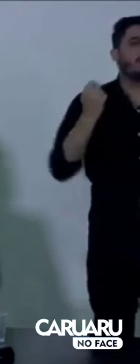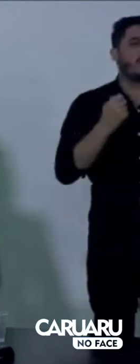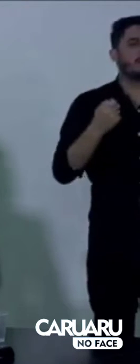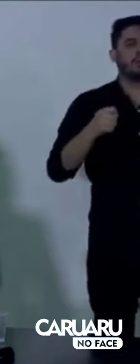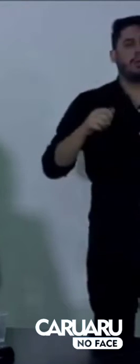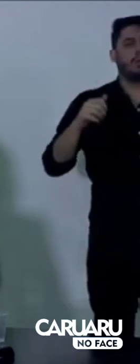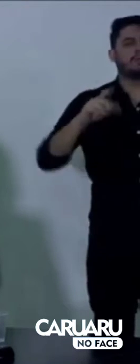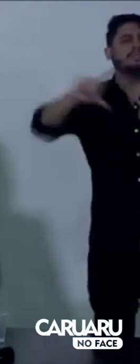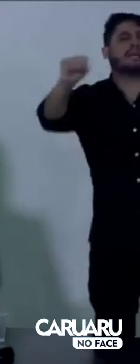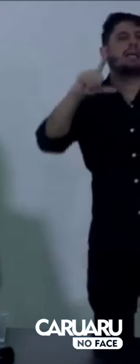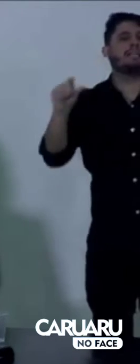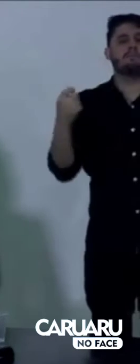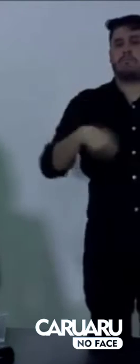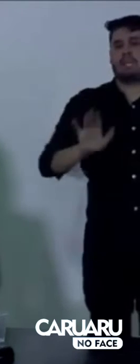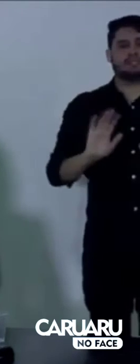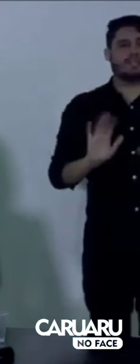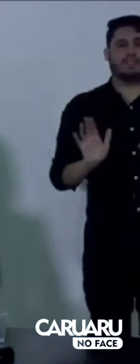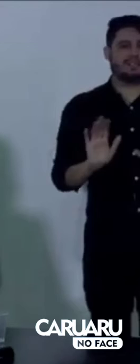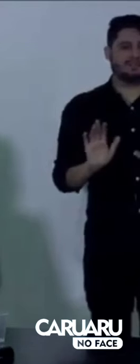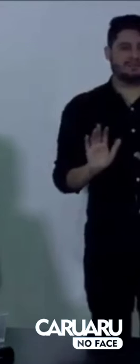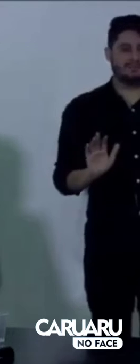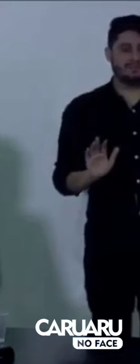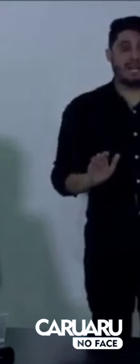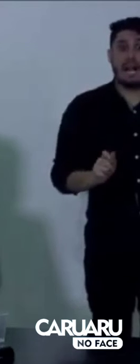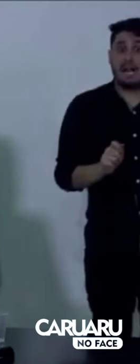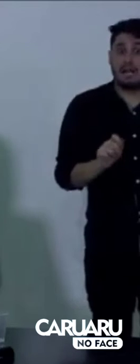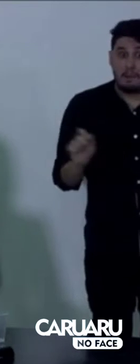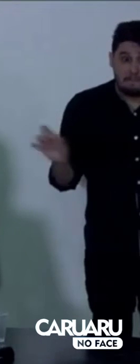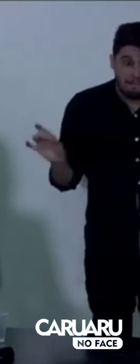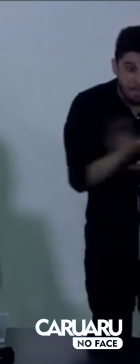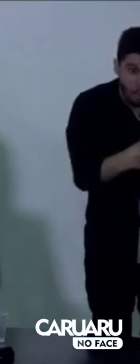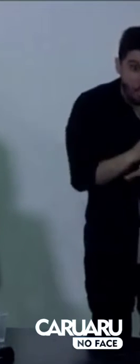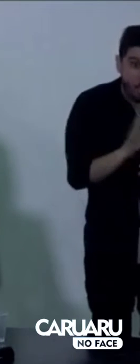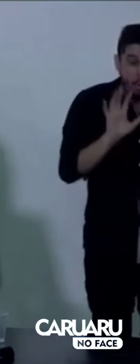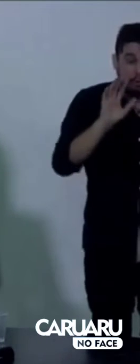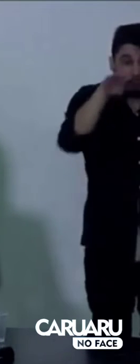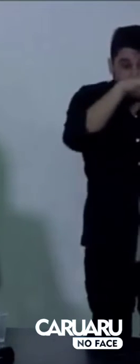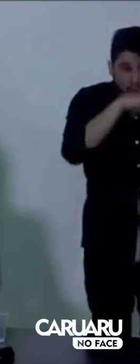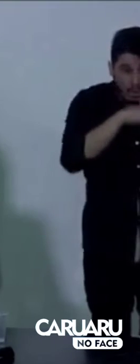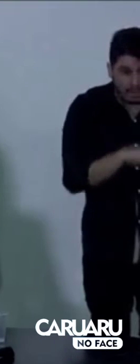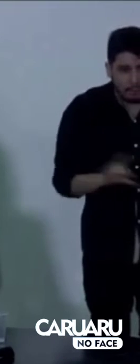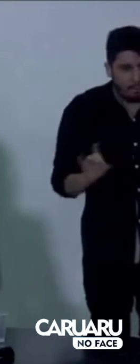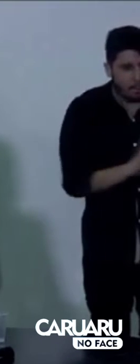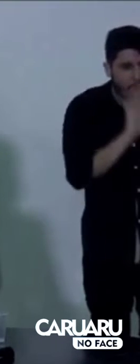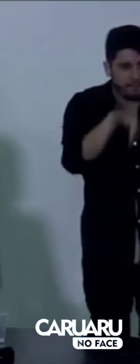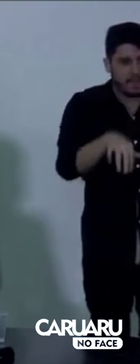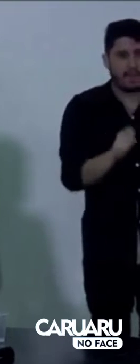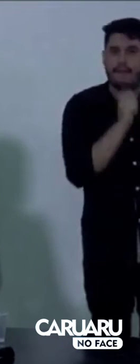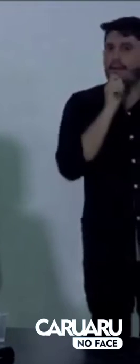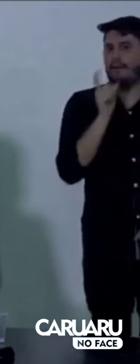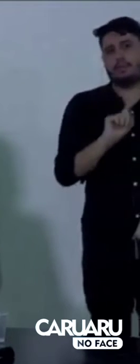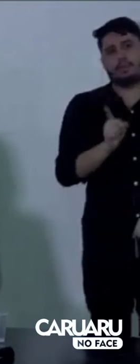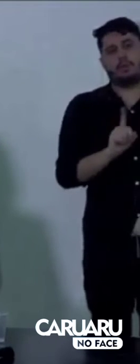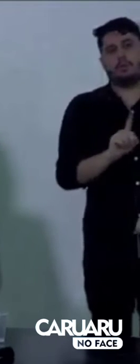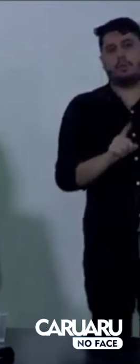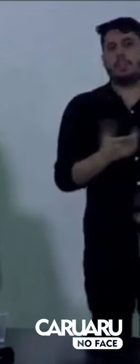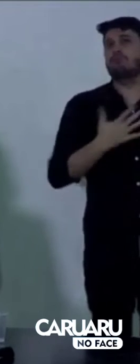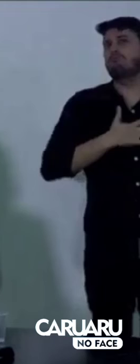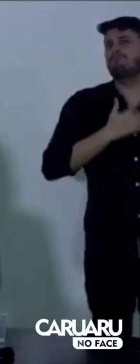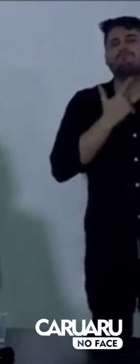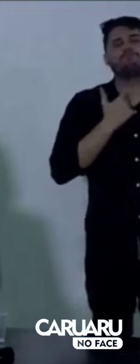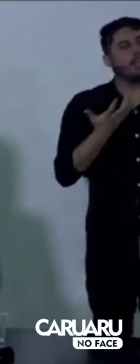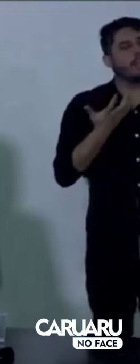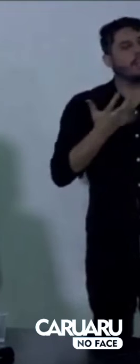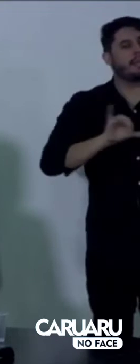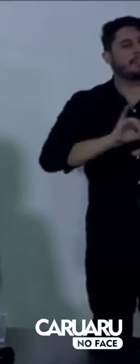Essa construção, ela ainda não está pronta, ela não está feita. No momento, eu gostaria muito de, hoje, poder anunciar. E por que